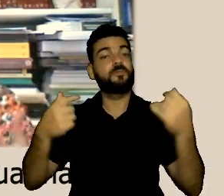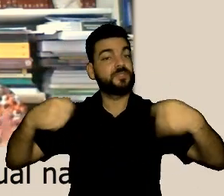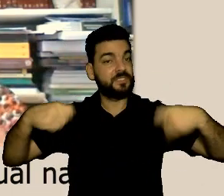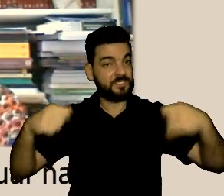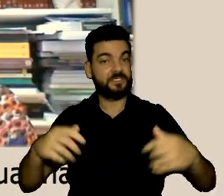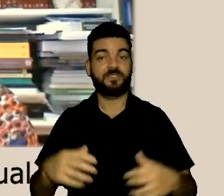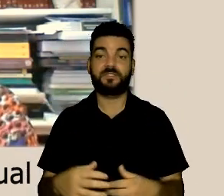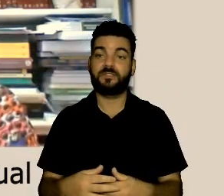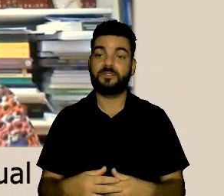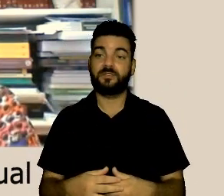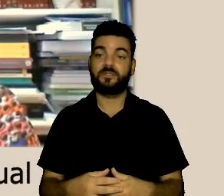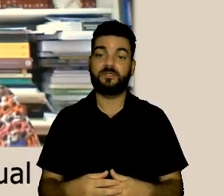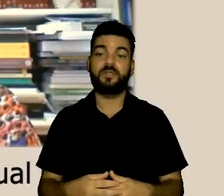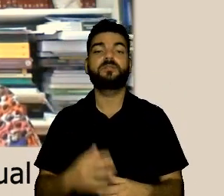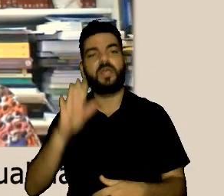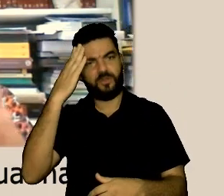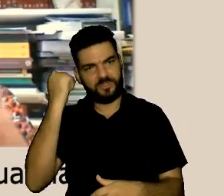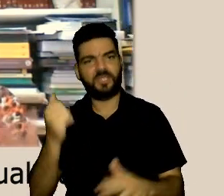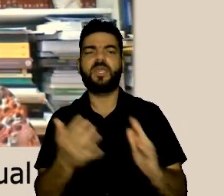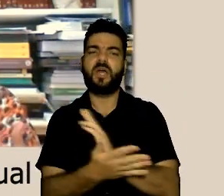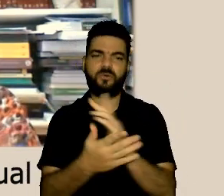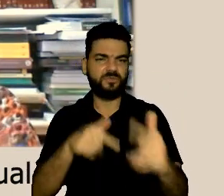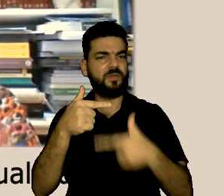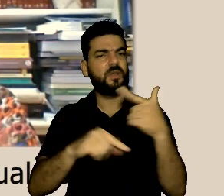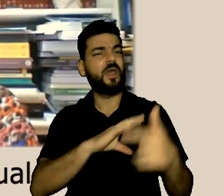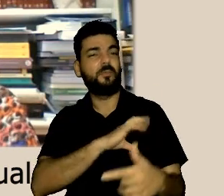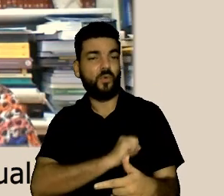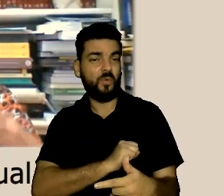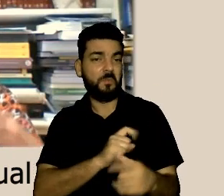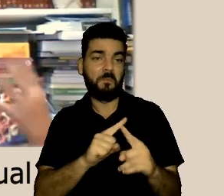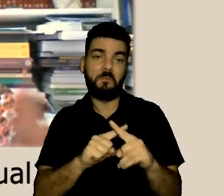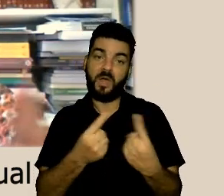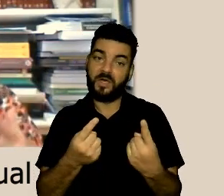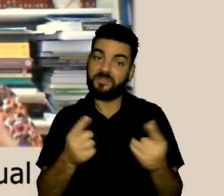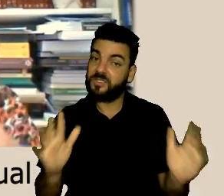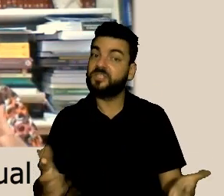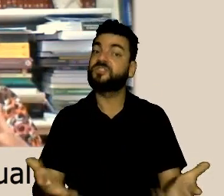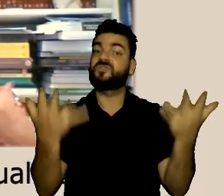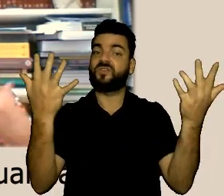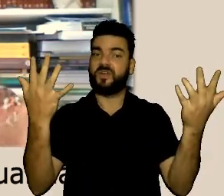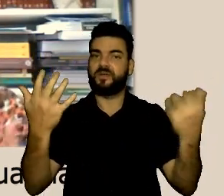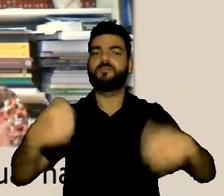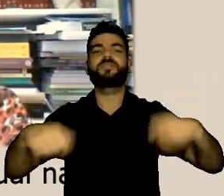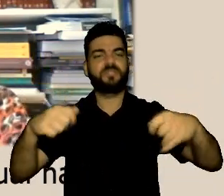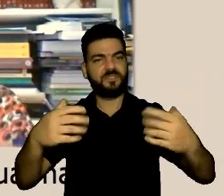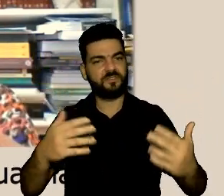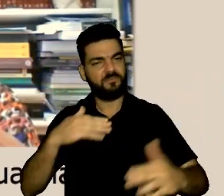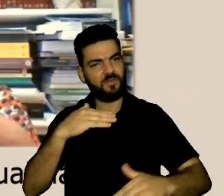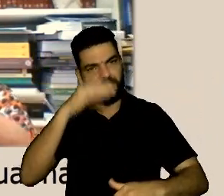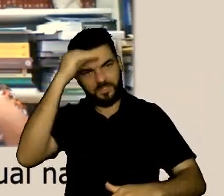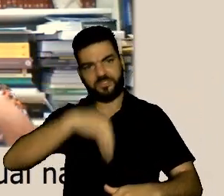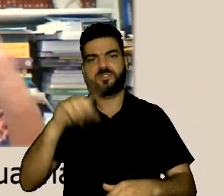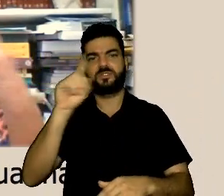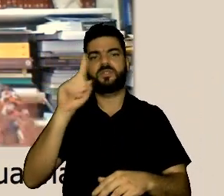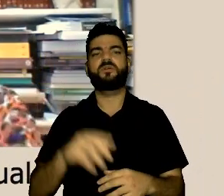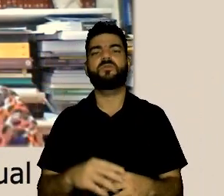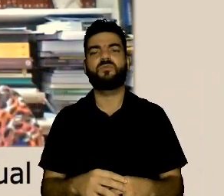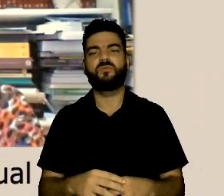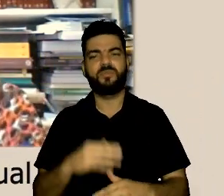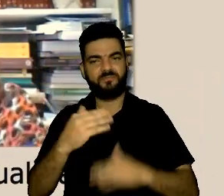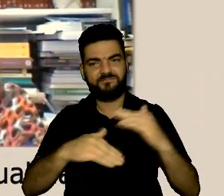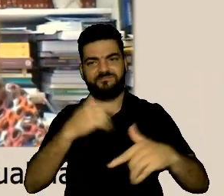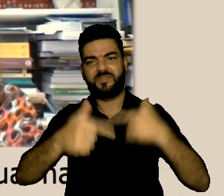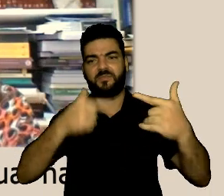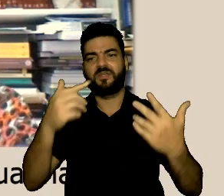dessa capacitação a gente precisa ter esse diálogo nem que seja para os franciscanos se